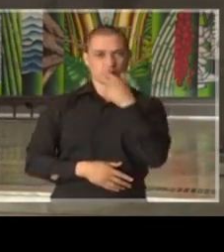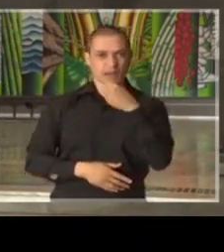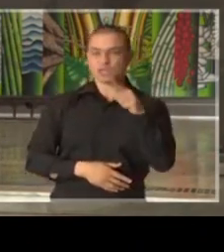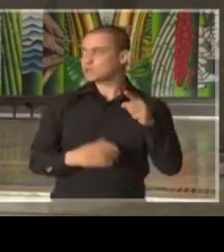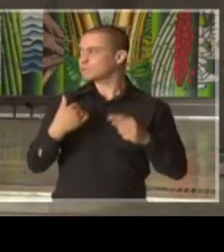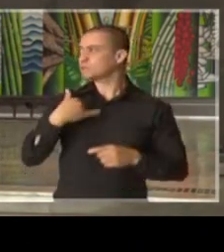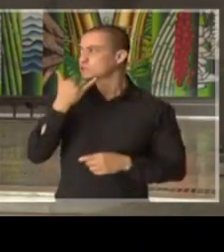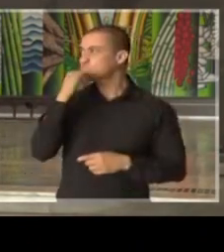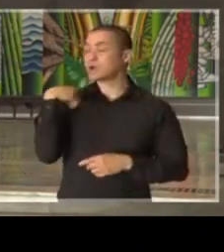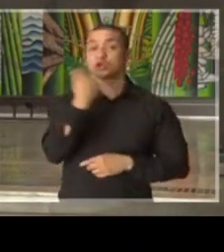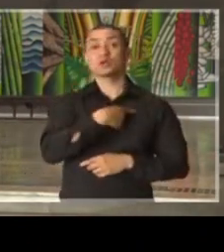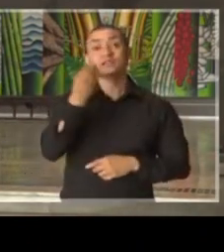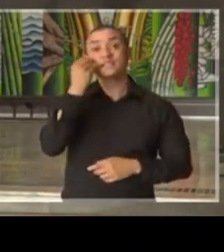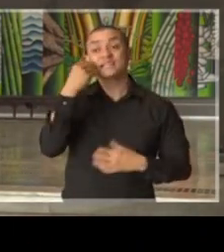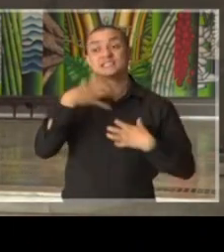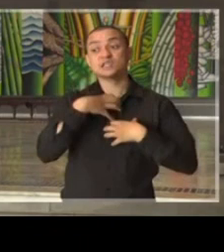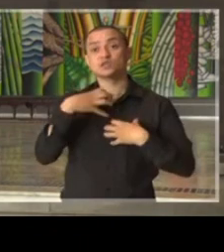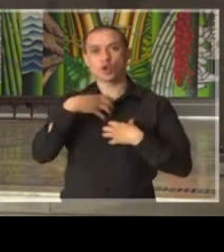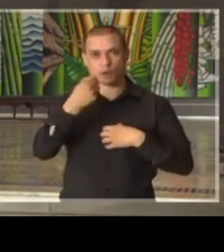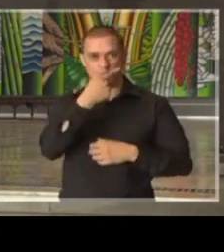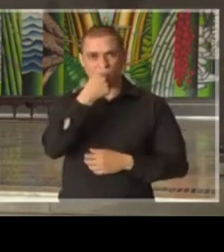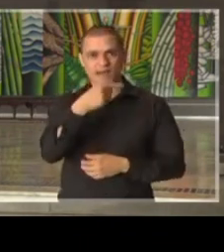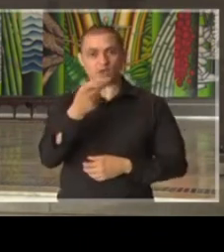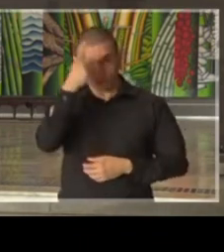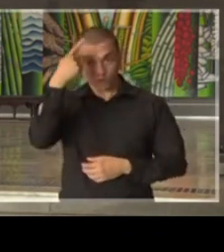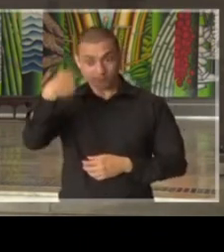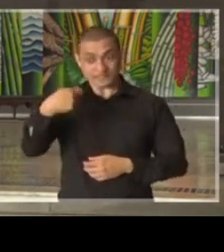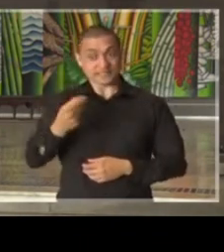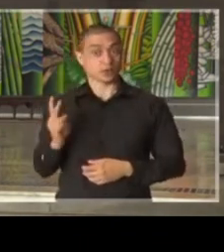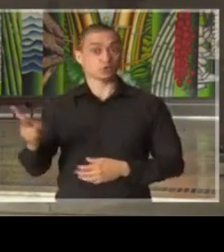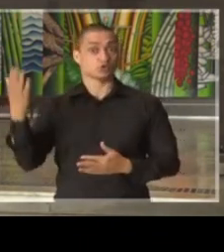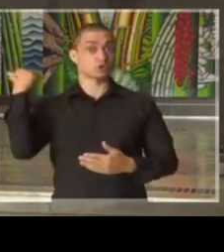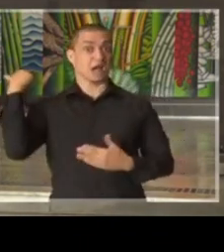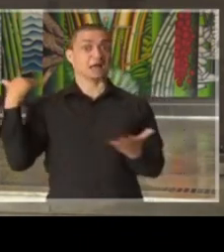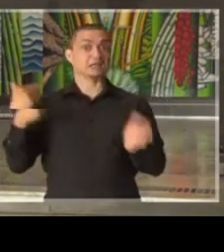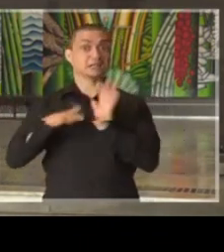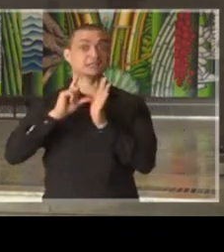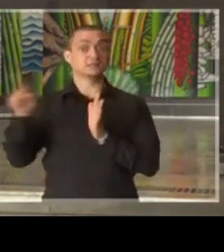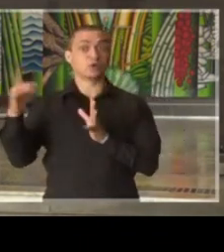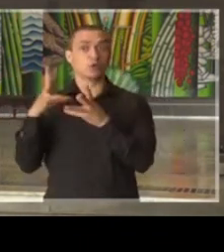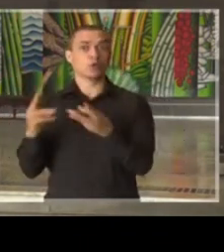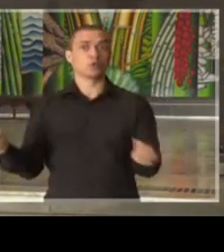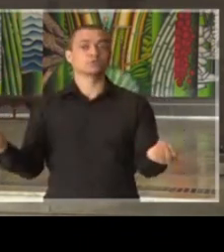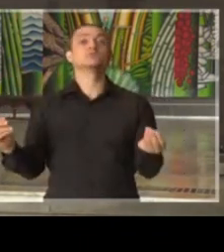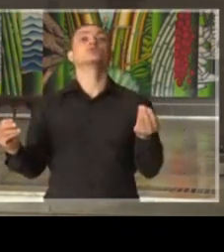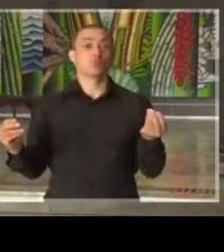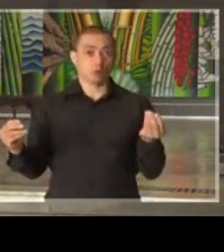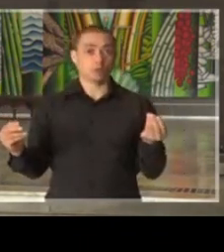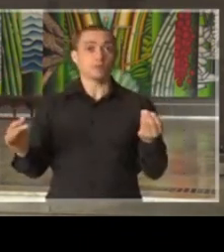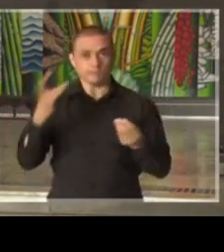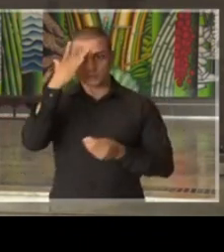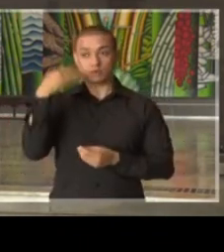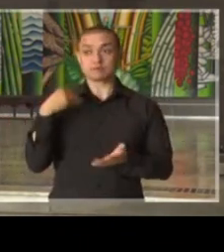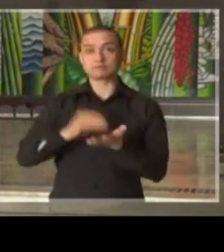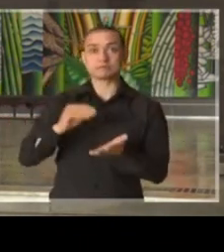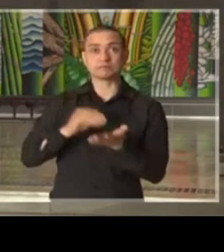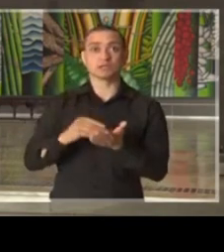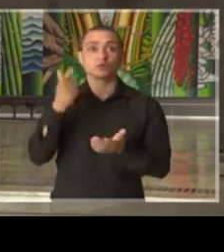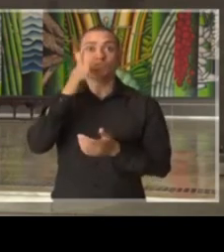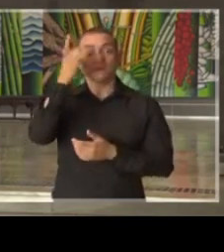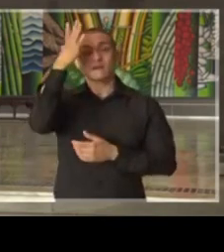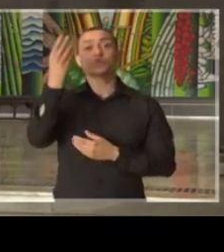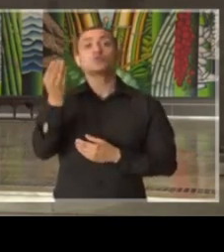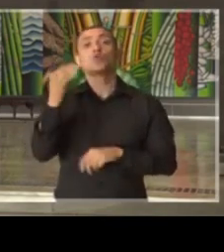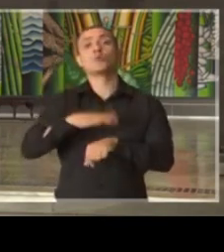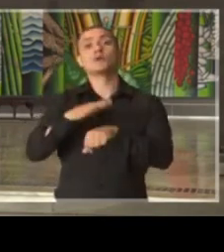vai atender quem toma esse remédio de forma contínua e, além disso, eu queria que isso fosse explicado melhor como vai